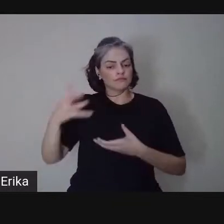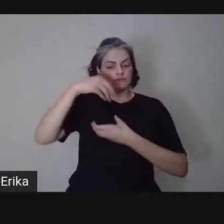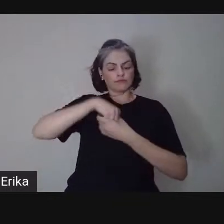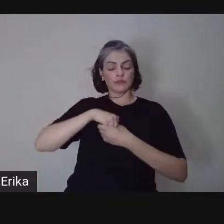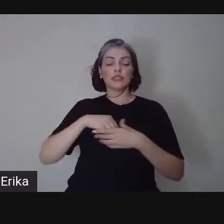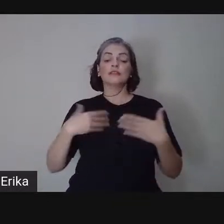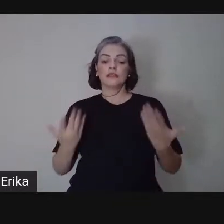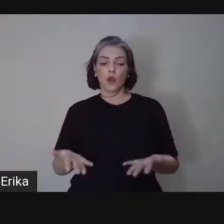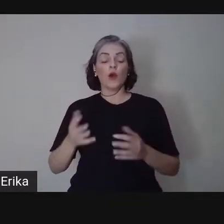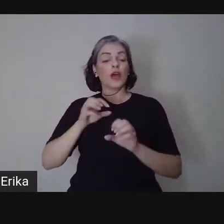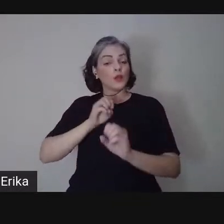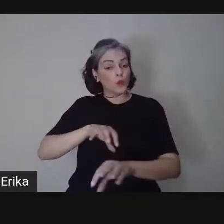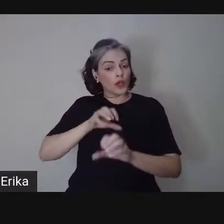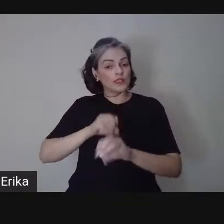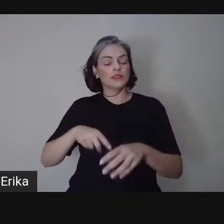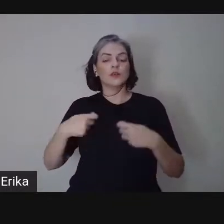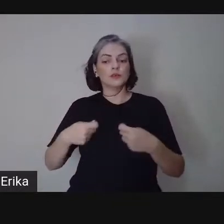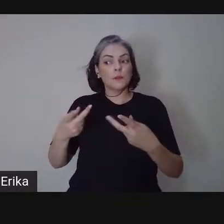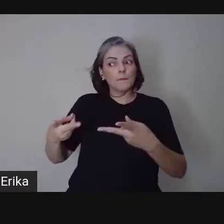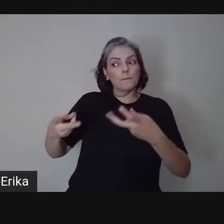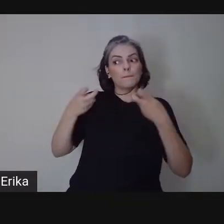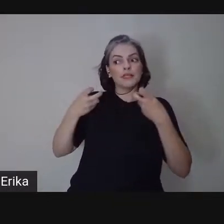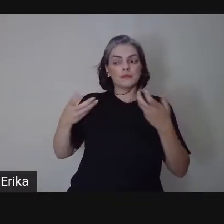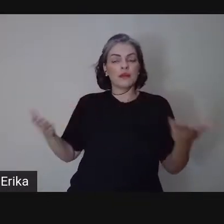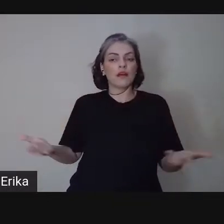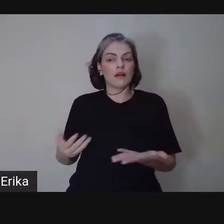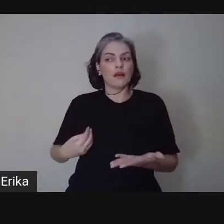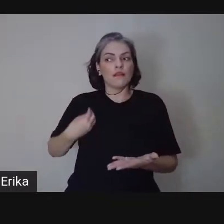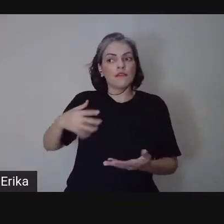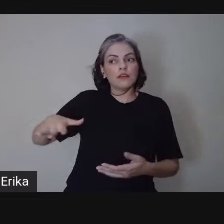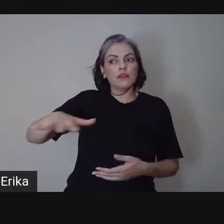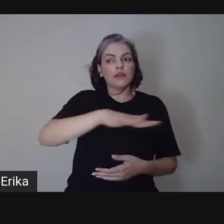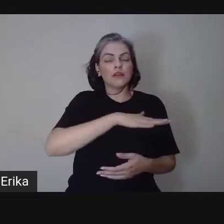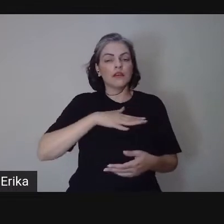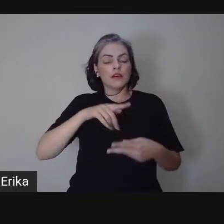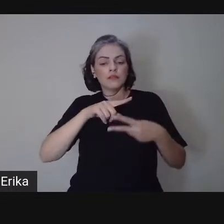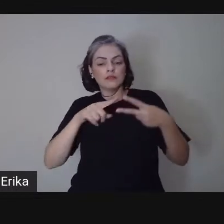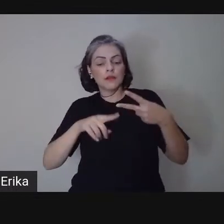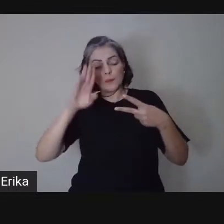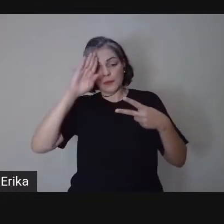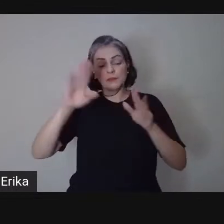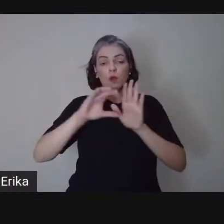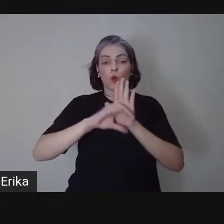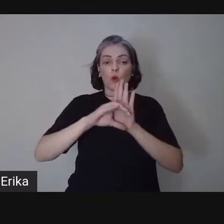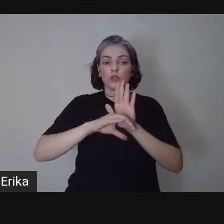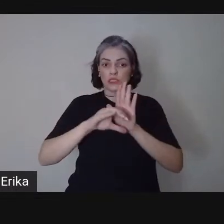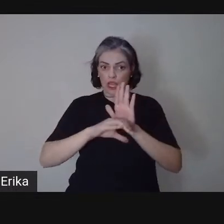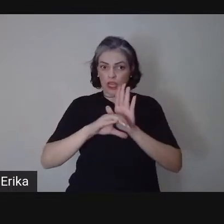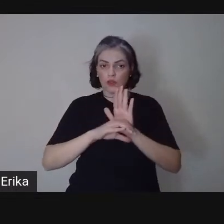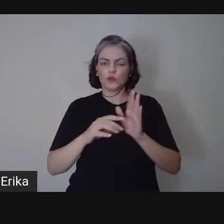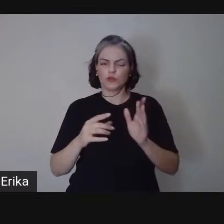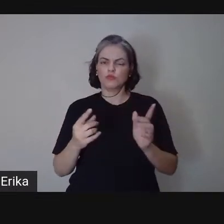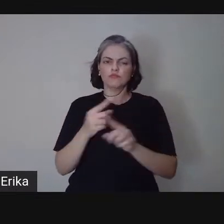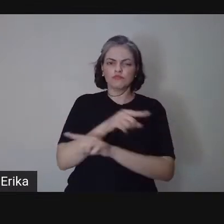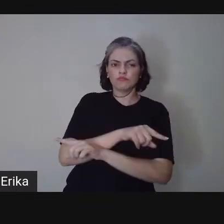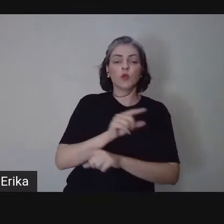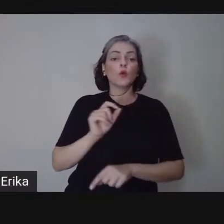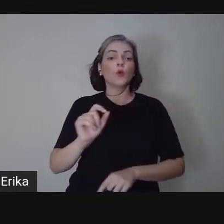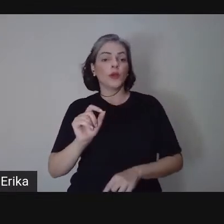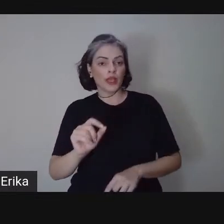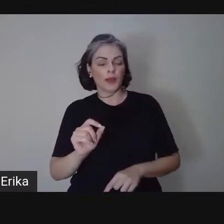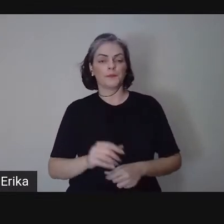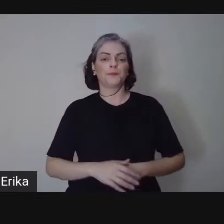princípio de que a leitura da realidade é composta de pelo menos dois conceitos contraditórios. Assim, o